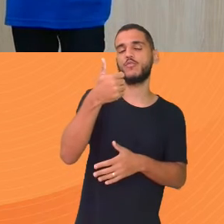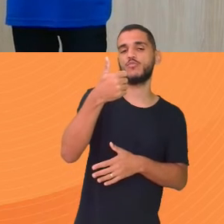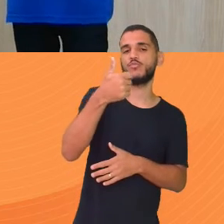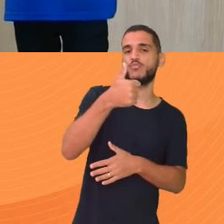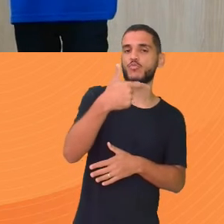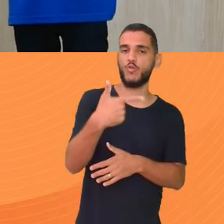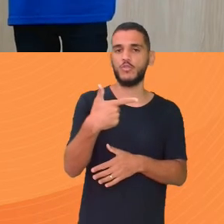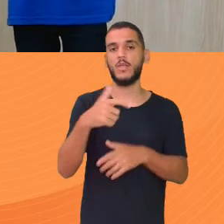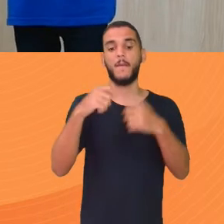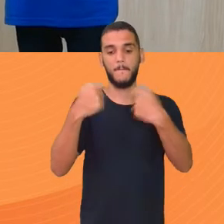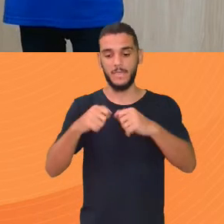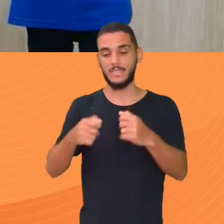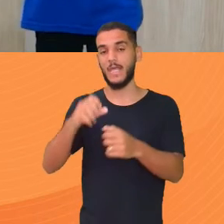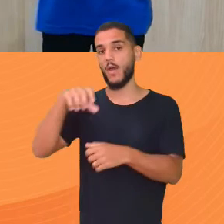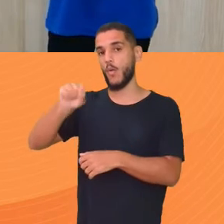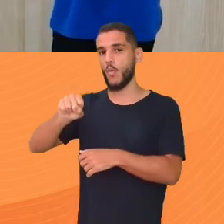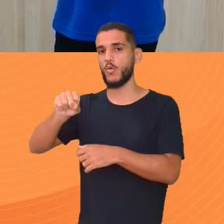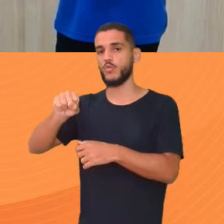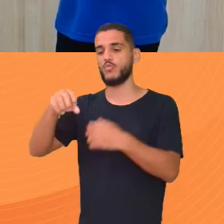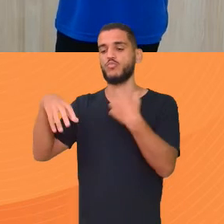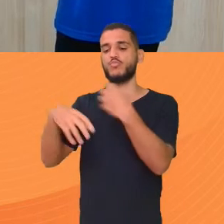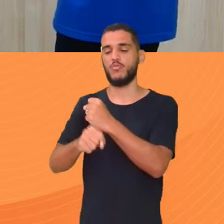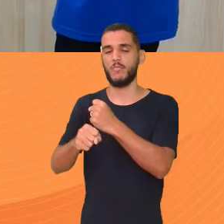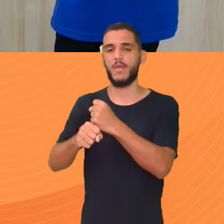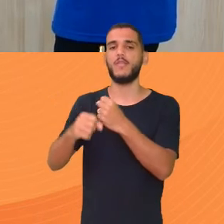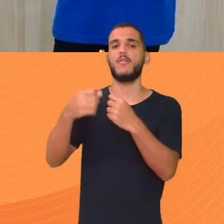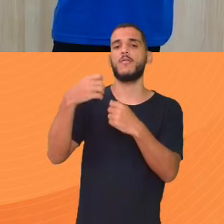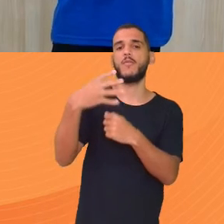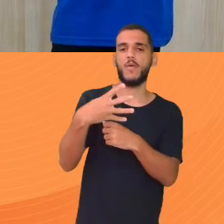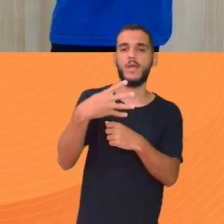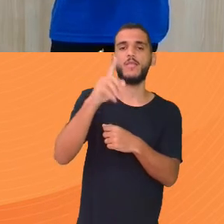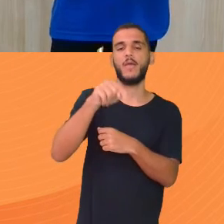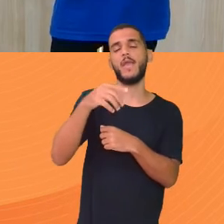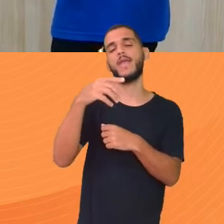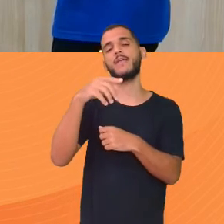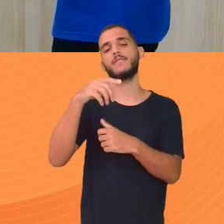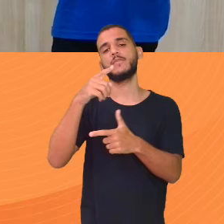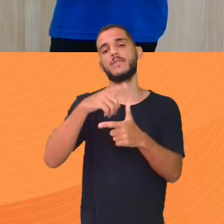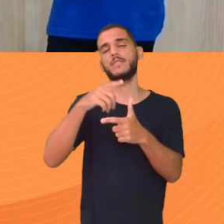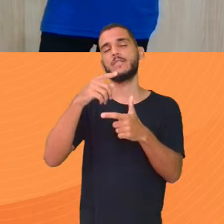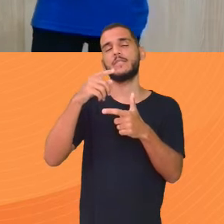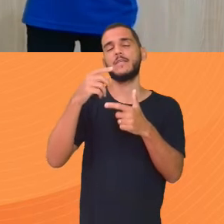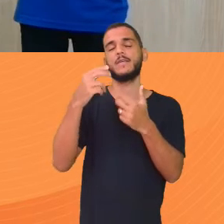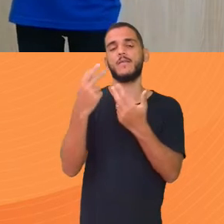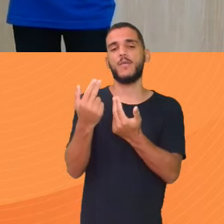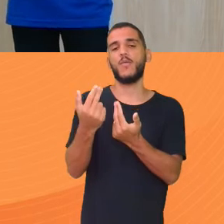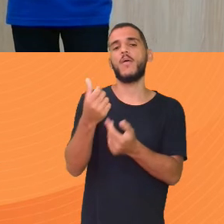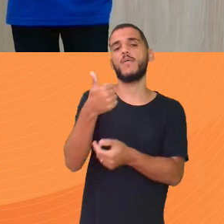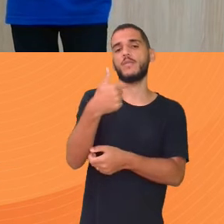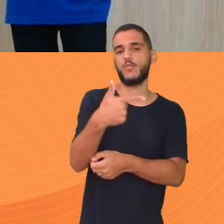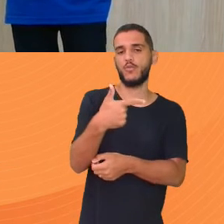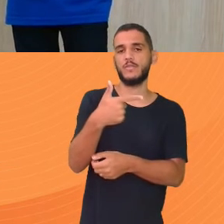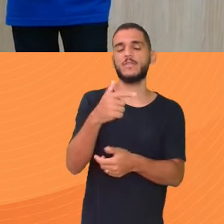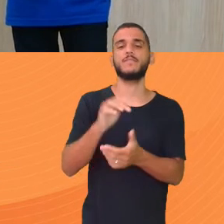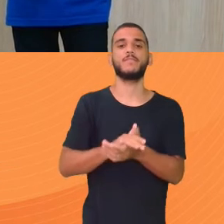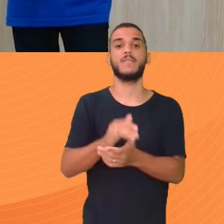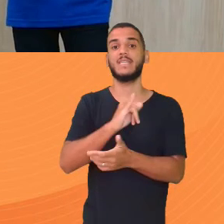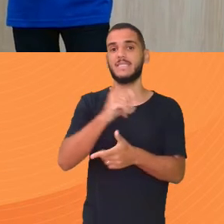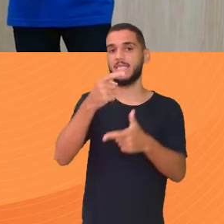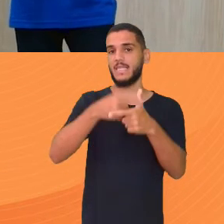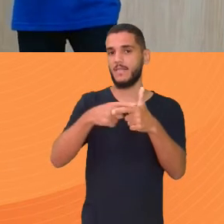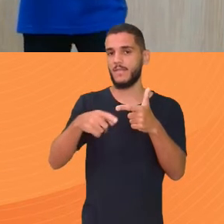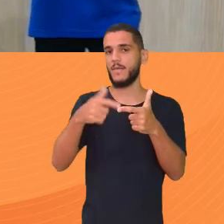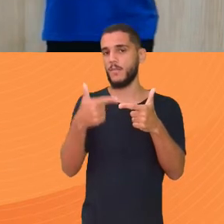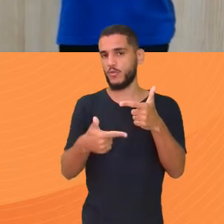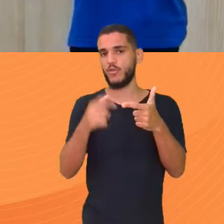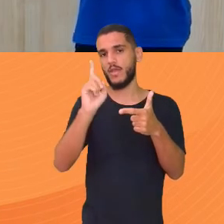4 Aí tem que tirar 8 na outra 8 mais 4 12 Dividido por 2 6 Isso a gente serve Para saber quanto Tem que tirar na prova Isso